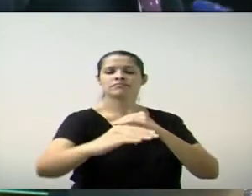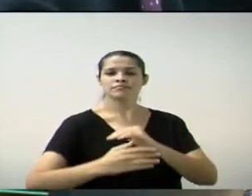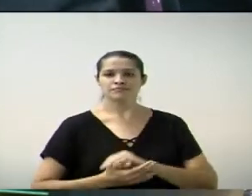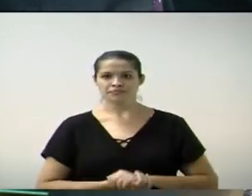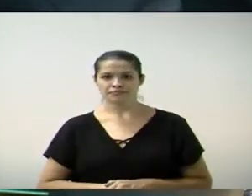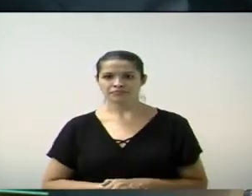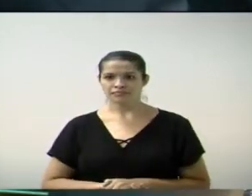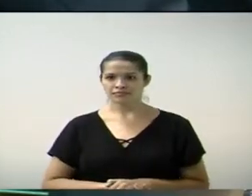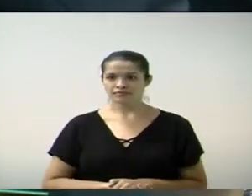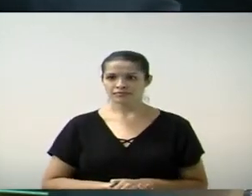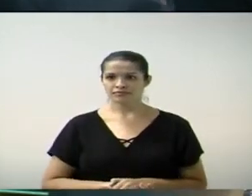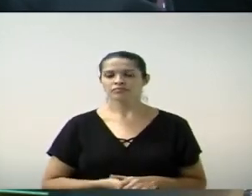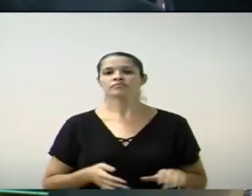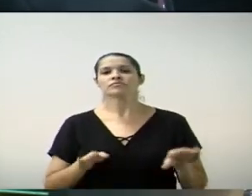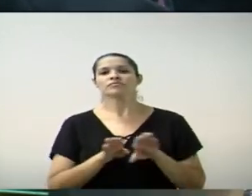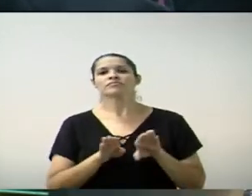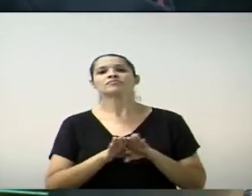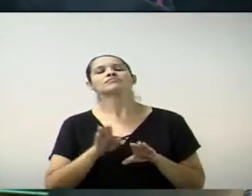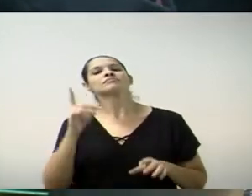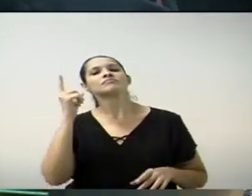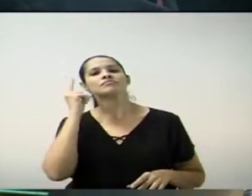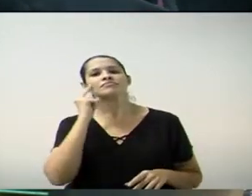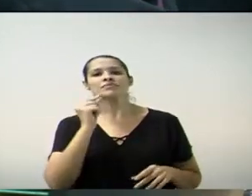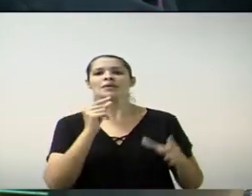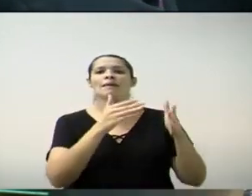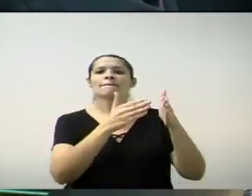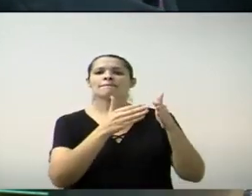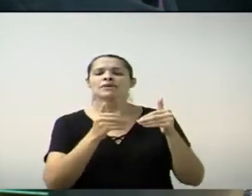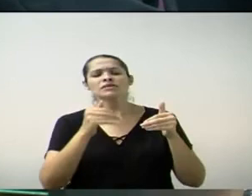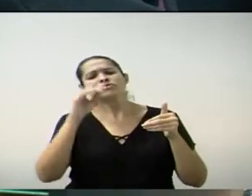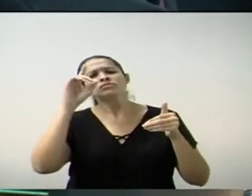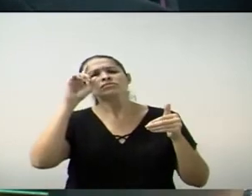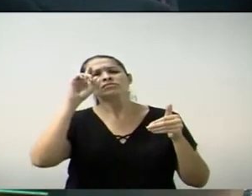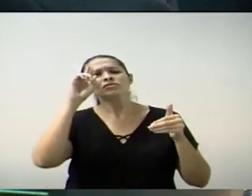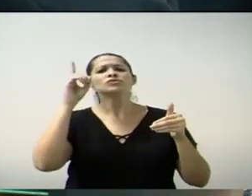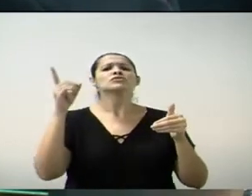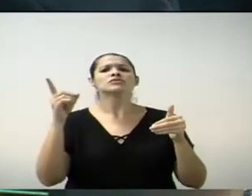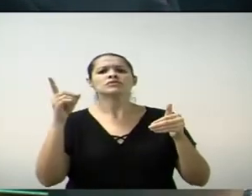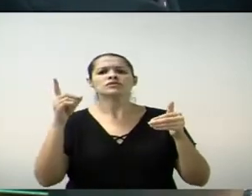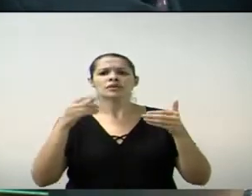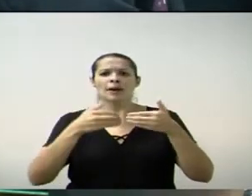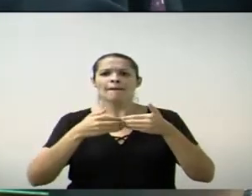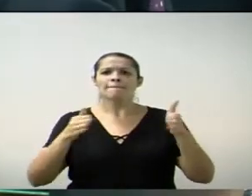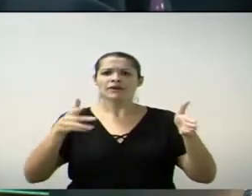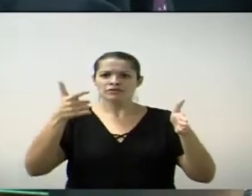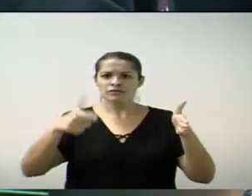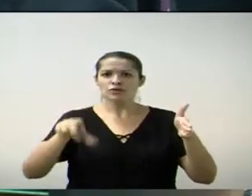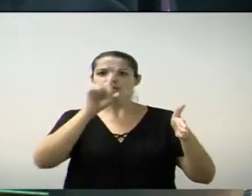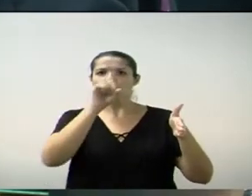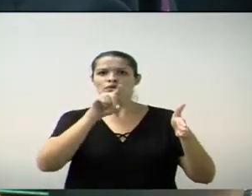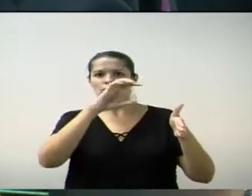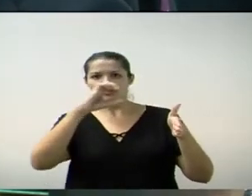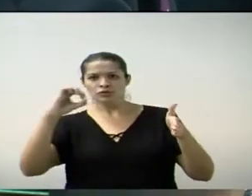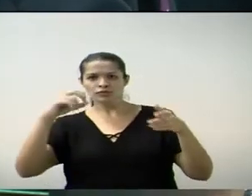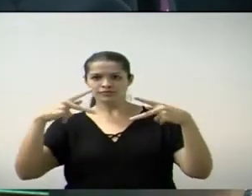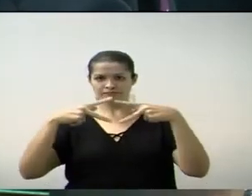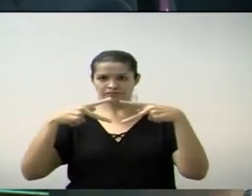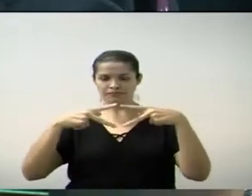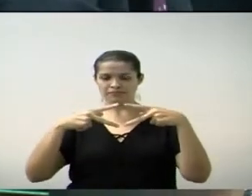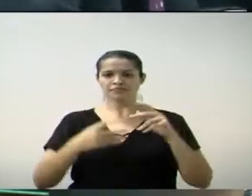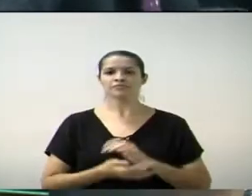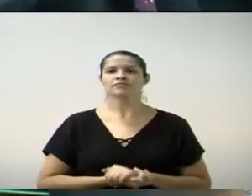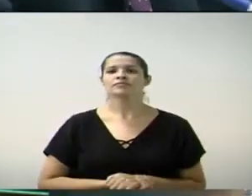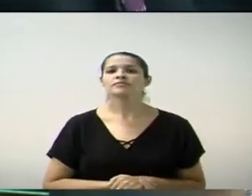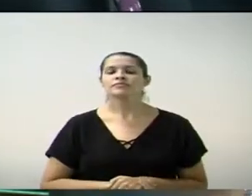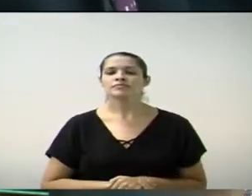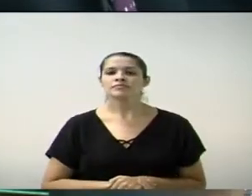Zelato, requerendo informações do executivo quanto ao prazo de reabertura do zoológico municipal Armando Miller. De número